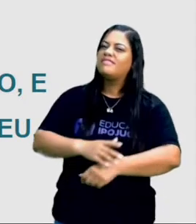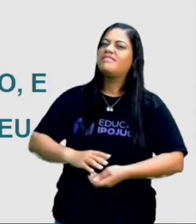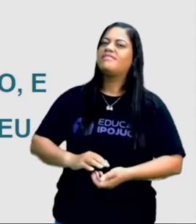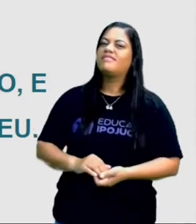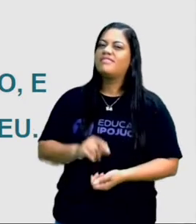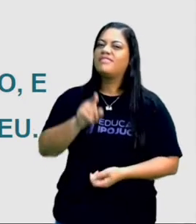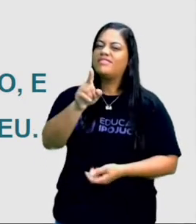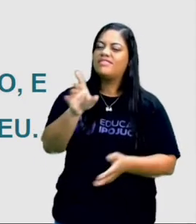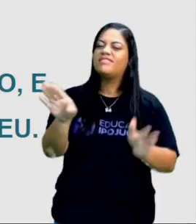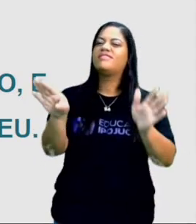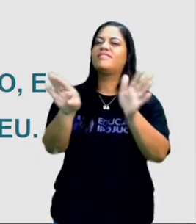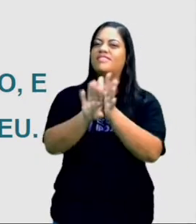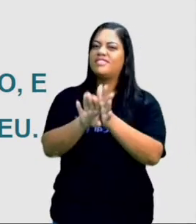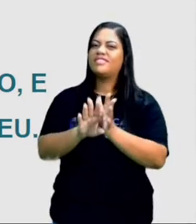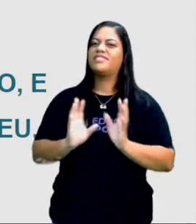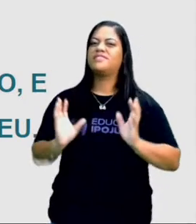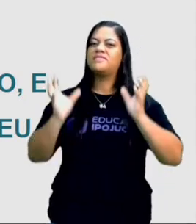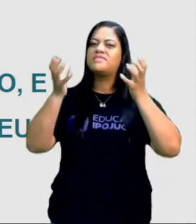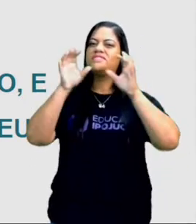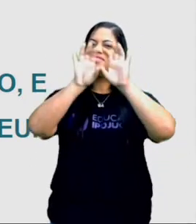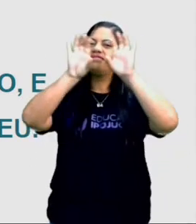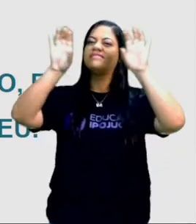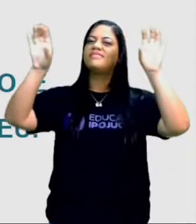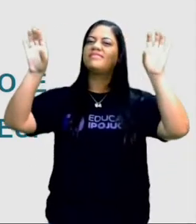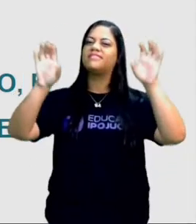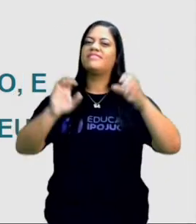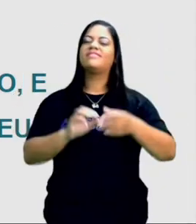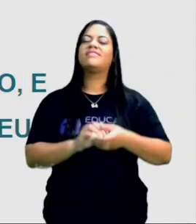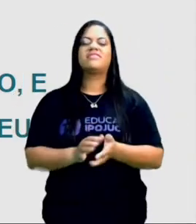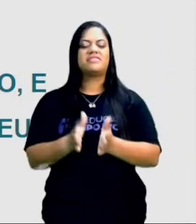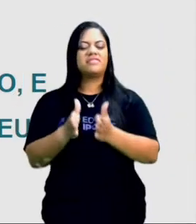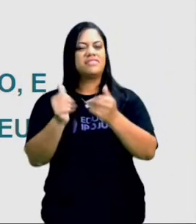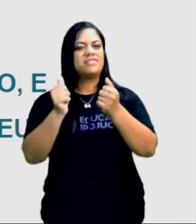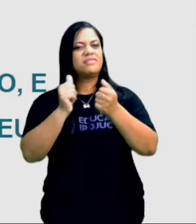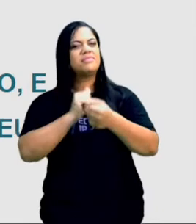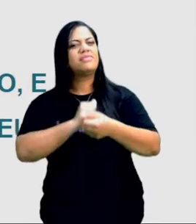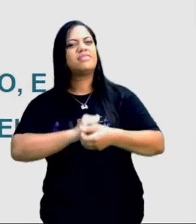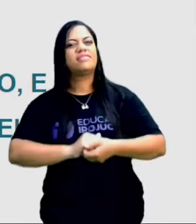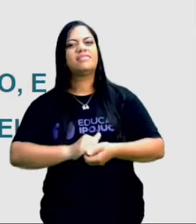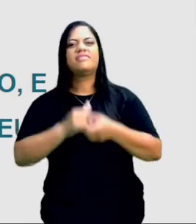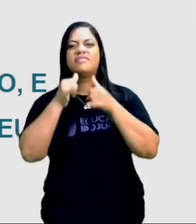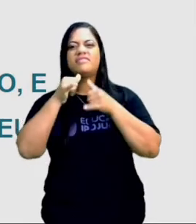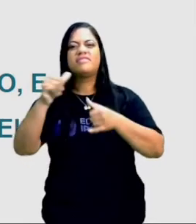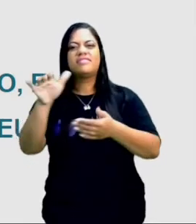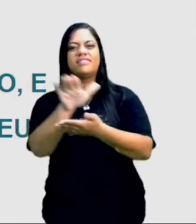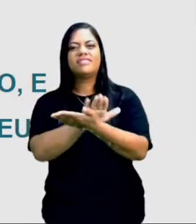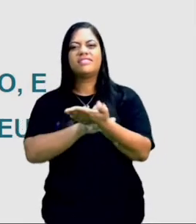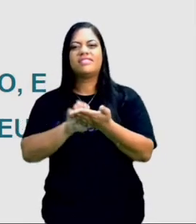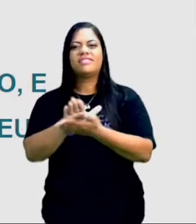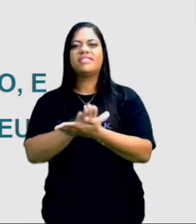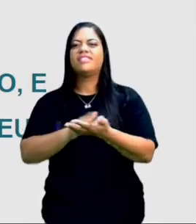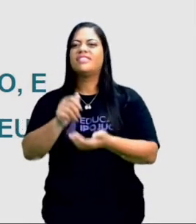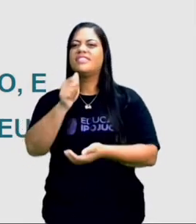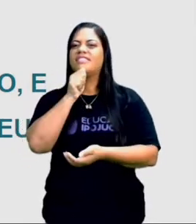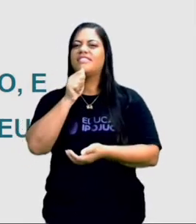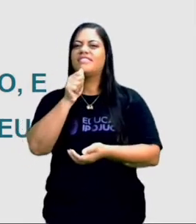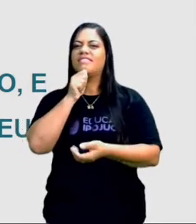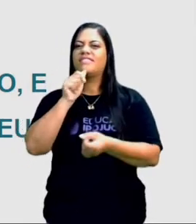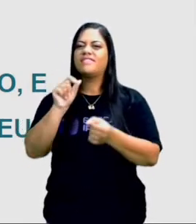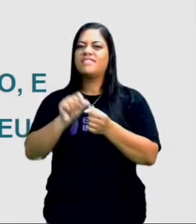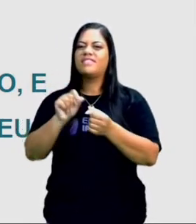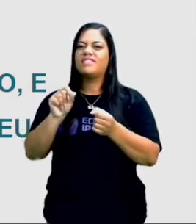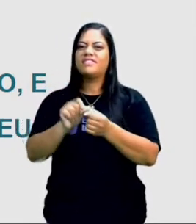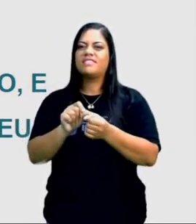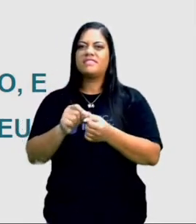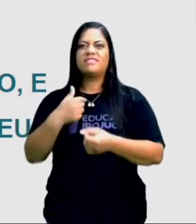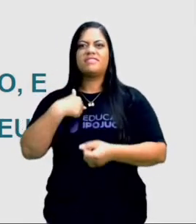Foi assim que você foi à festa no céu? Sem pedir, sem avisar, e ainda me fez de